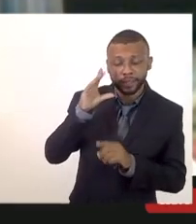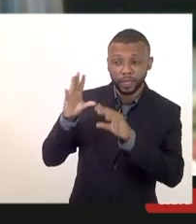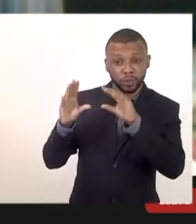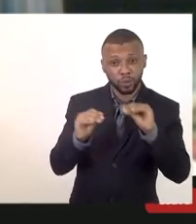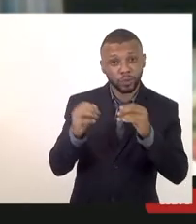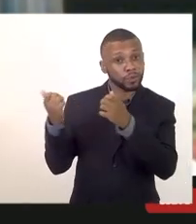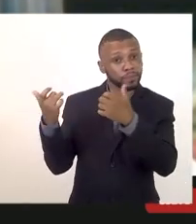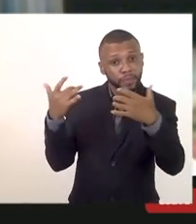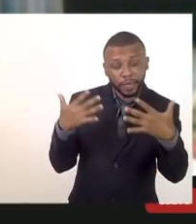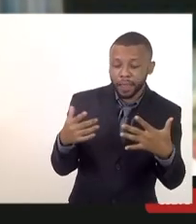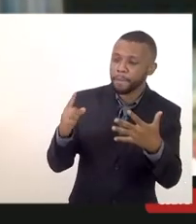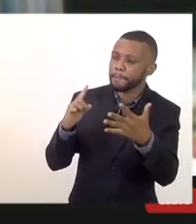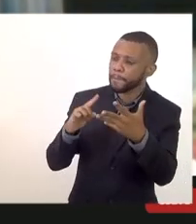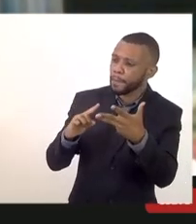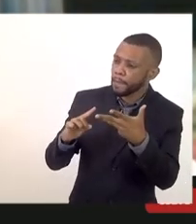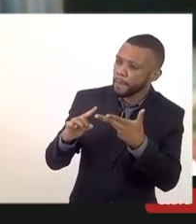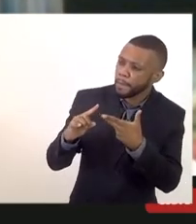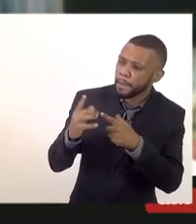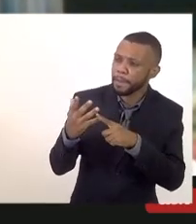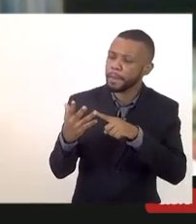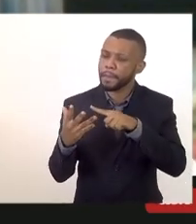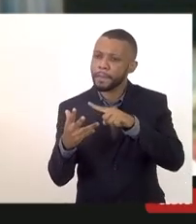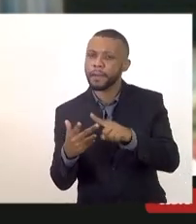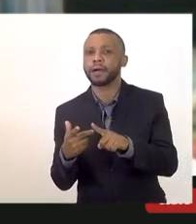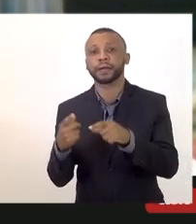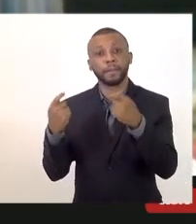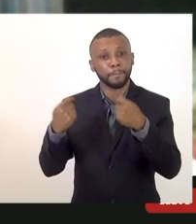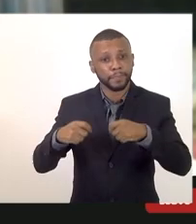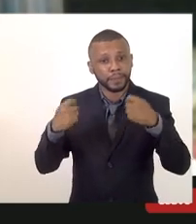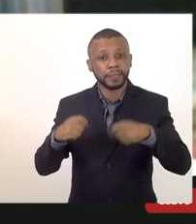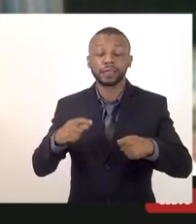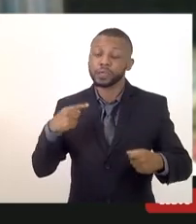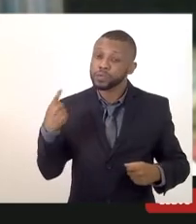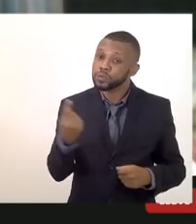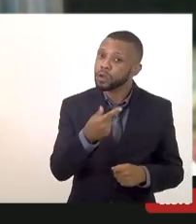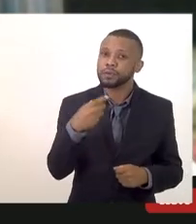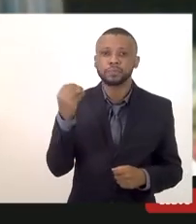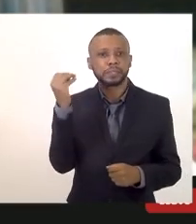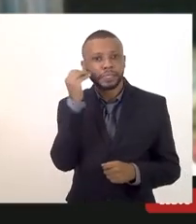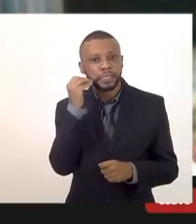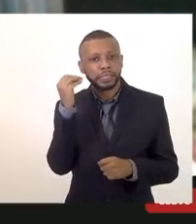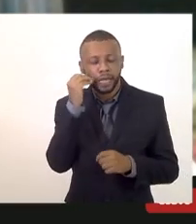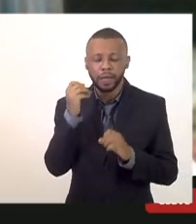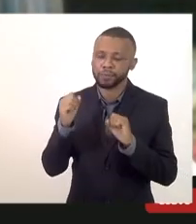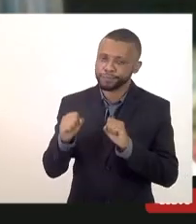necessidade de nós tentarmos